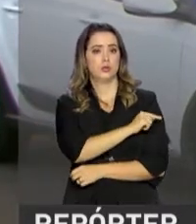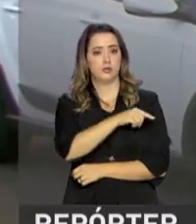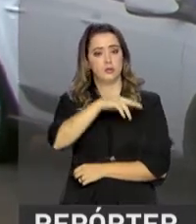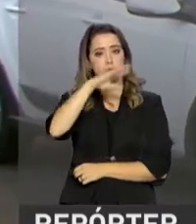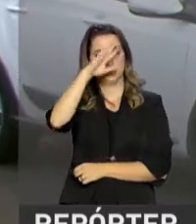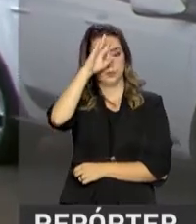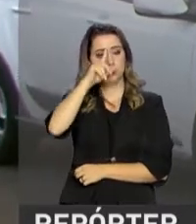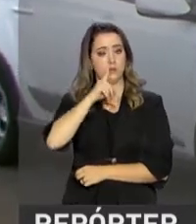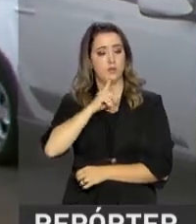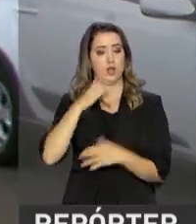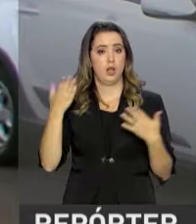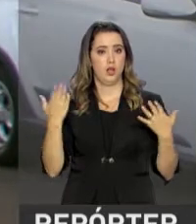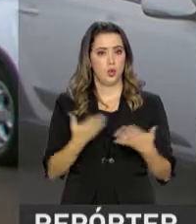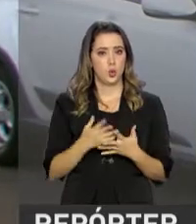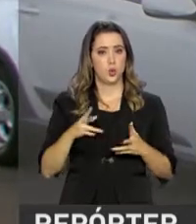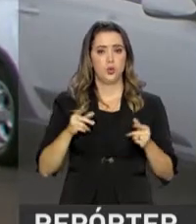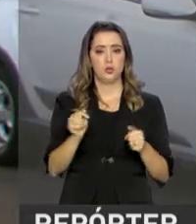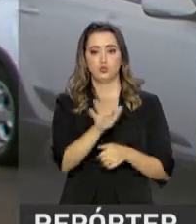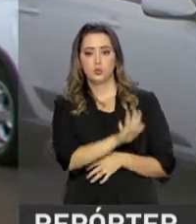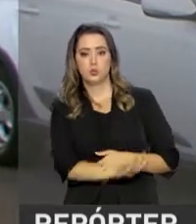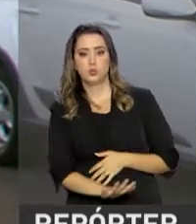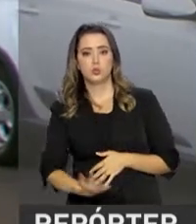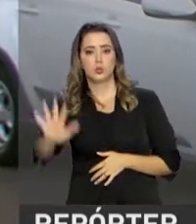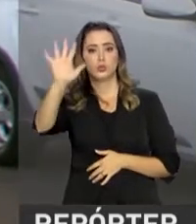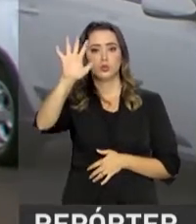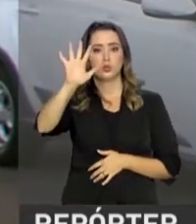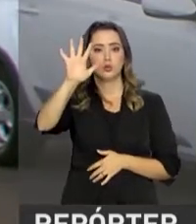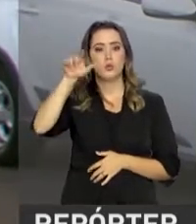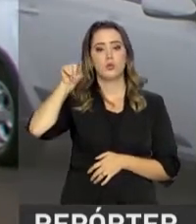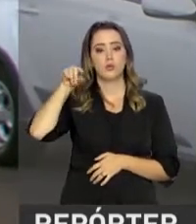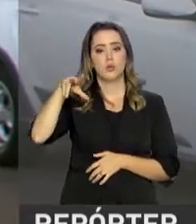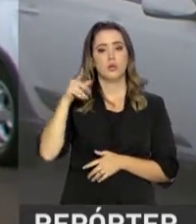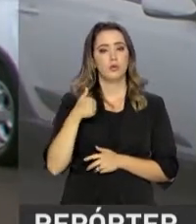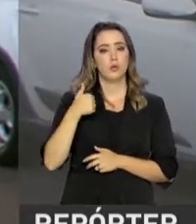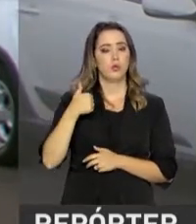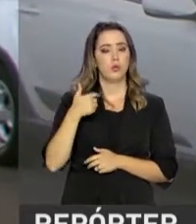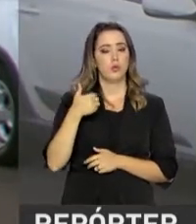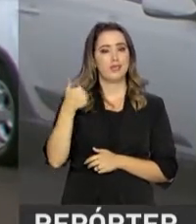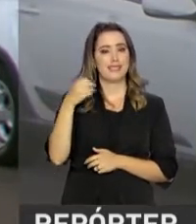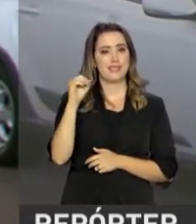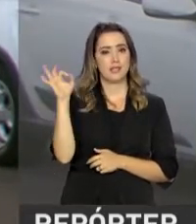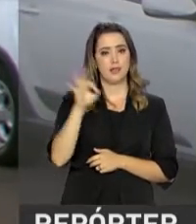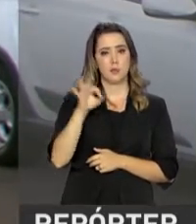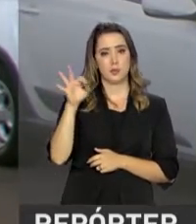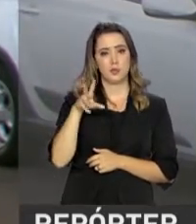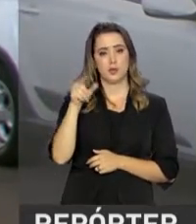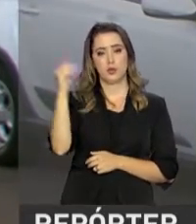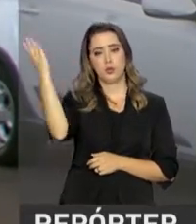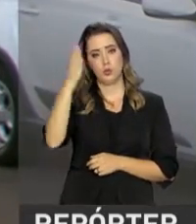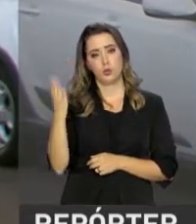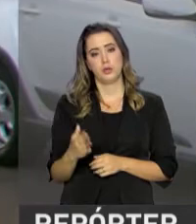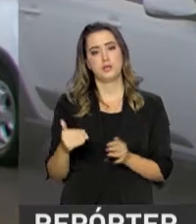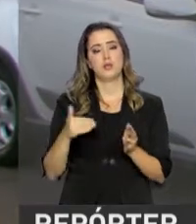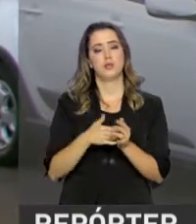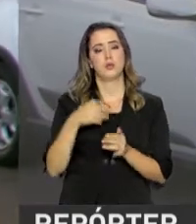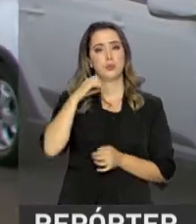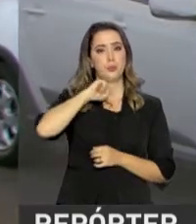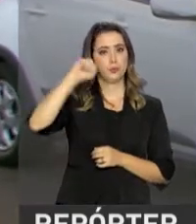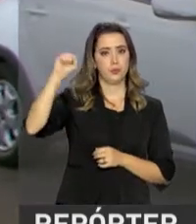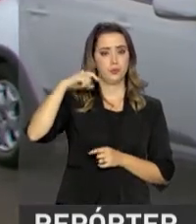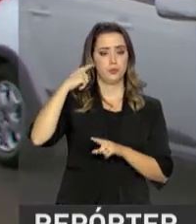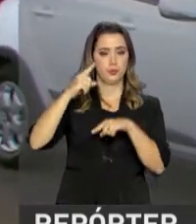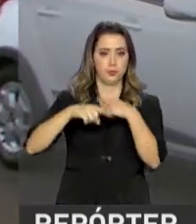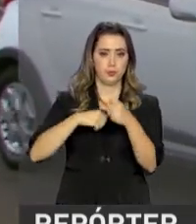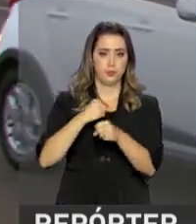vacina. Agora, com a ampliação, a expectativa do Ministério é atingir 100% do território nacional até abril do ano que vem